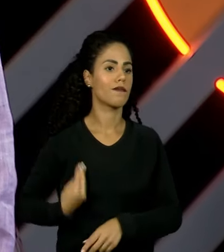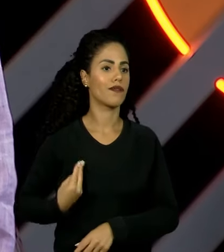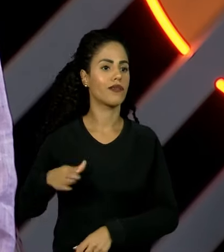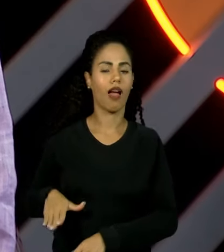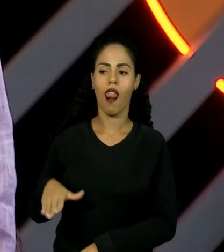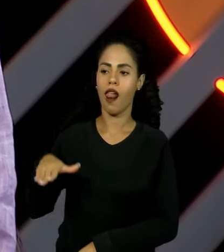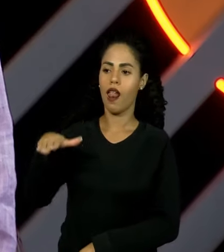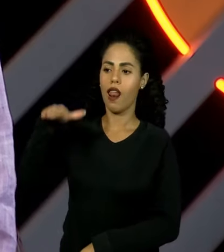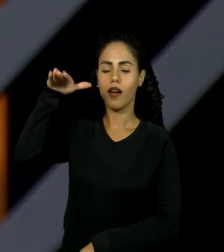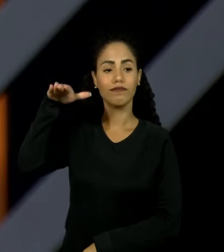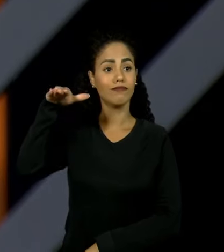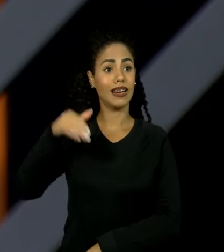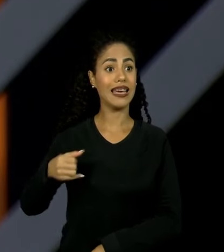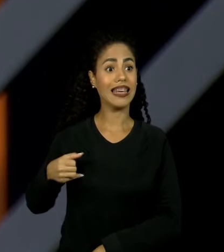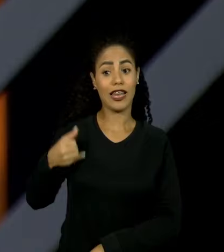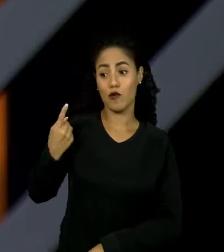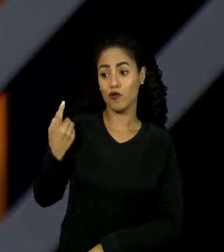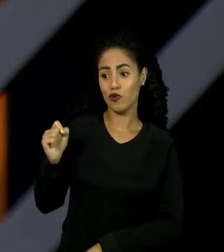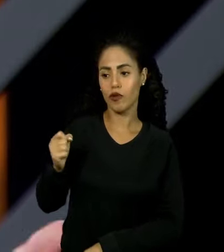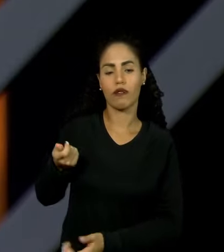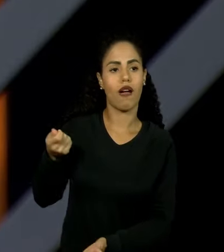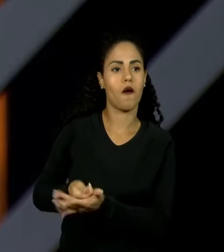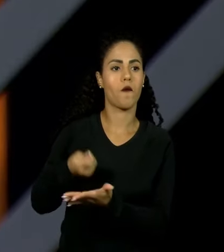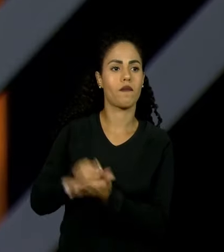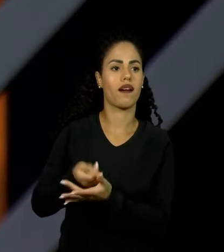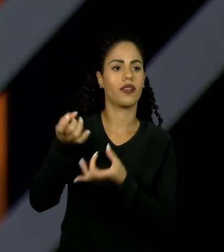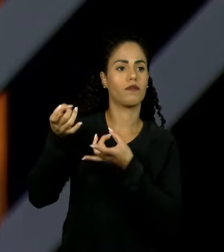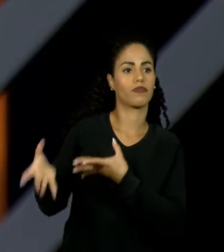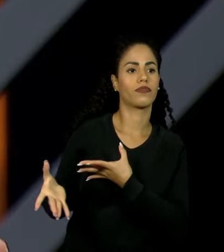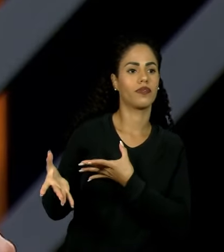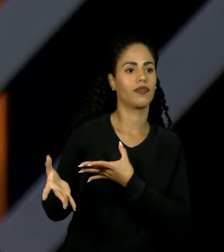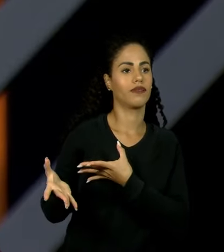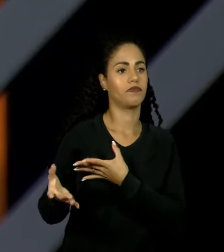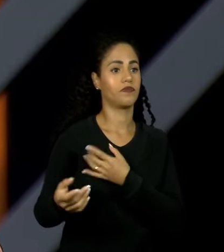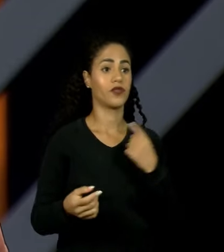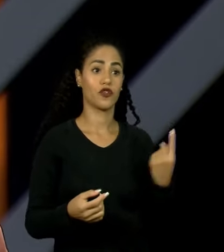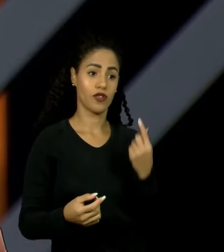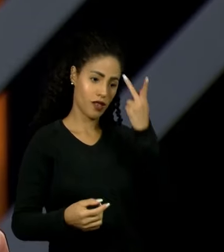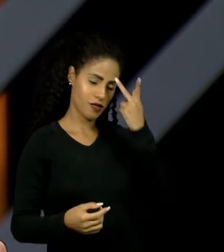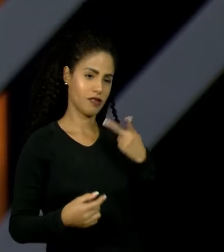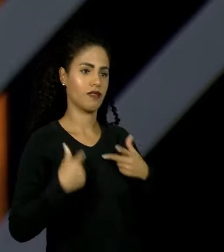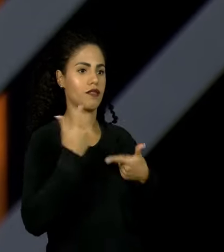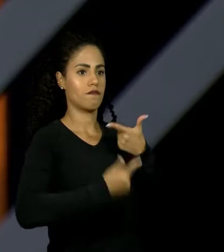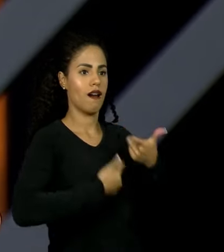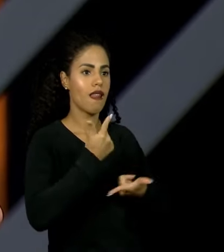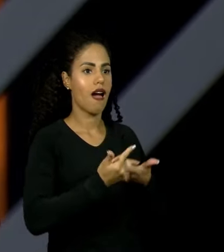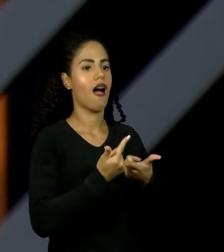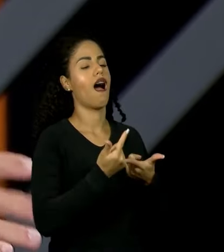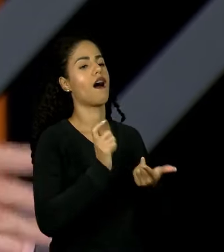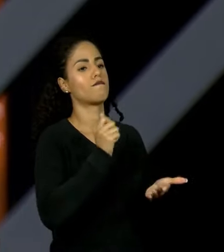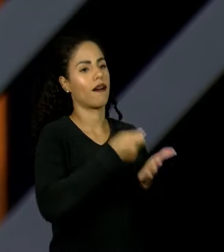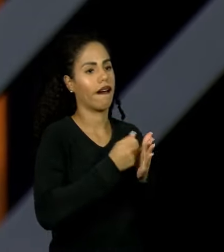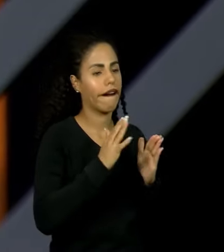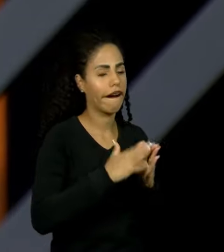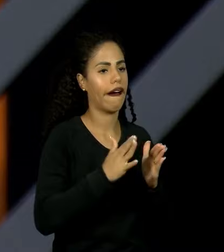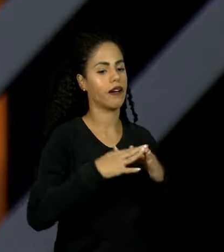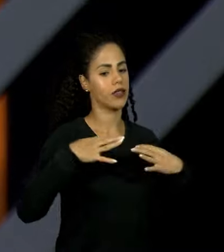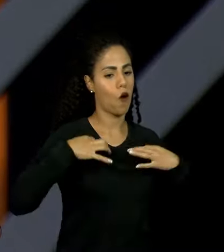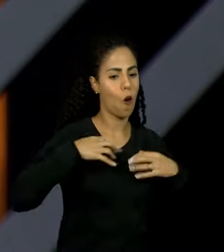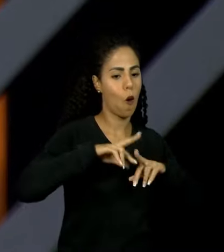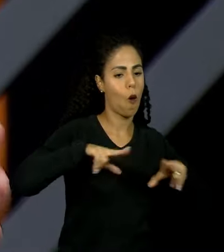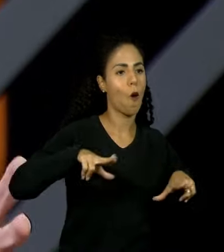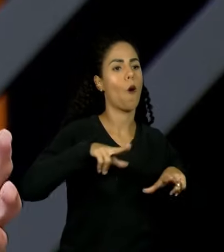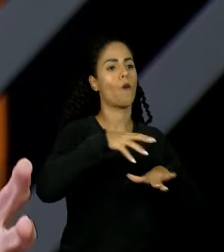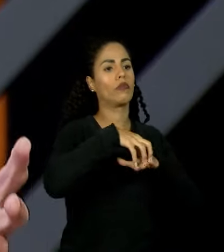com esse cenário que ela, aos 18 anos, é obrigada a ter que se bancar sozinha a partir disso, bancar sua casa, sua alimentação, vestuário, transporte e tal.